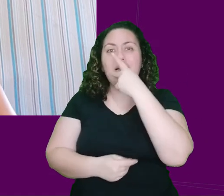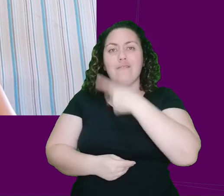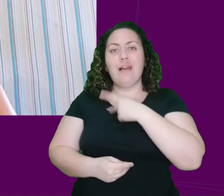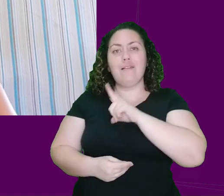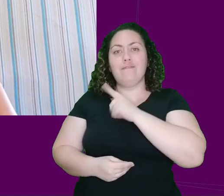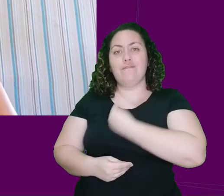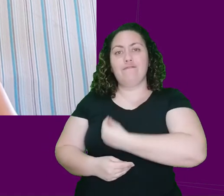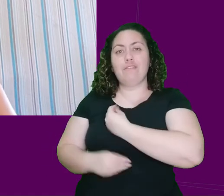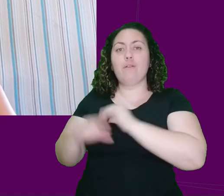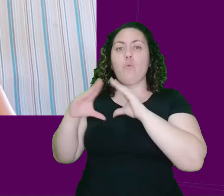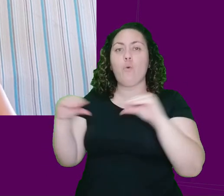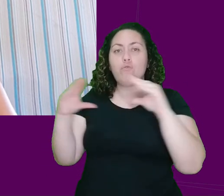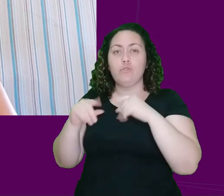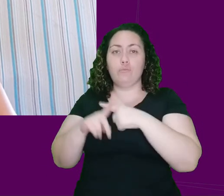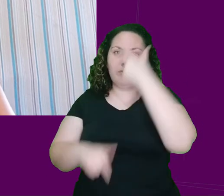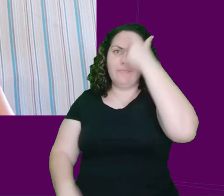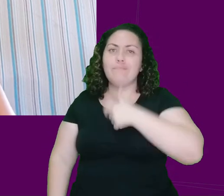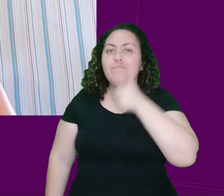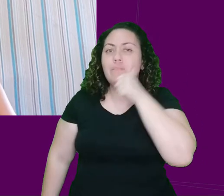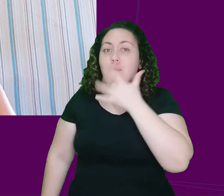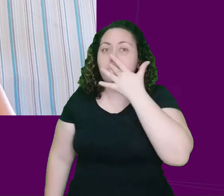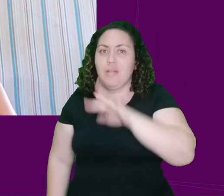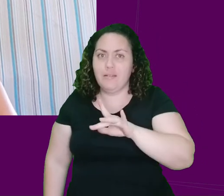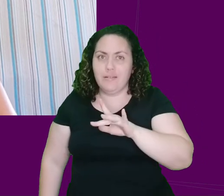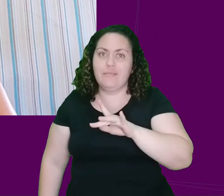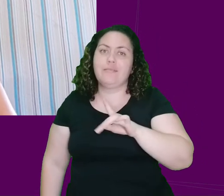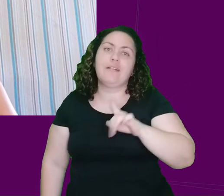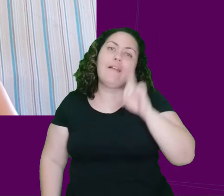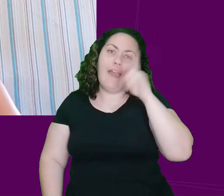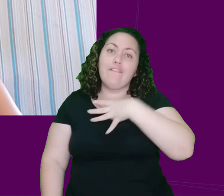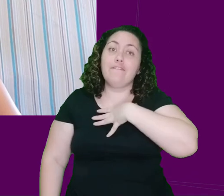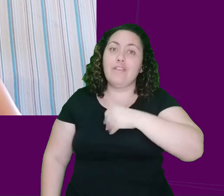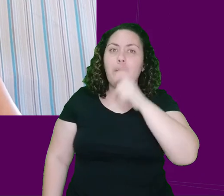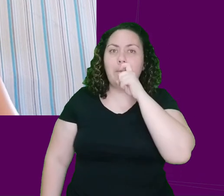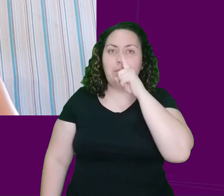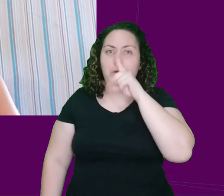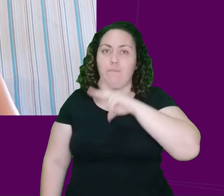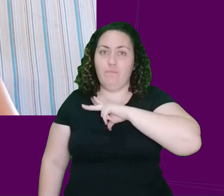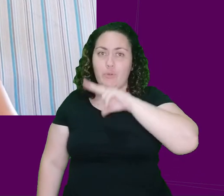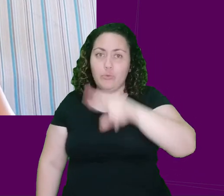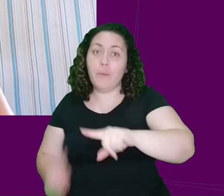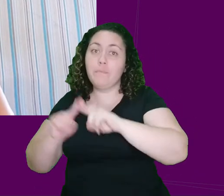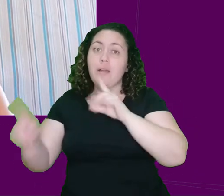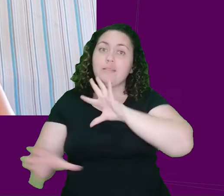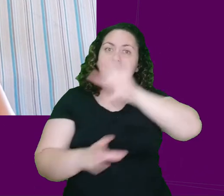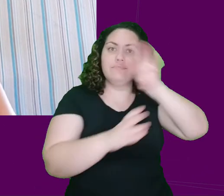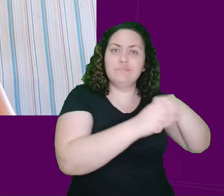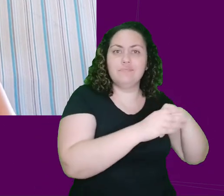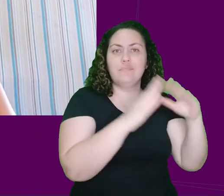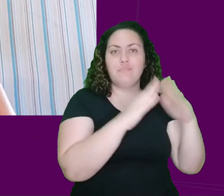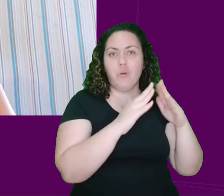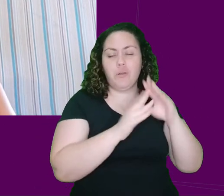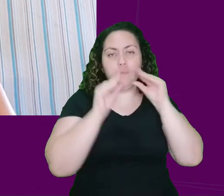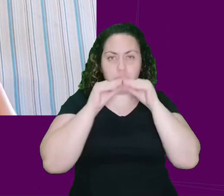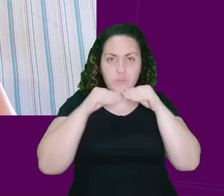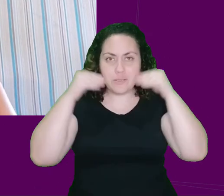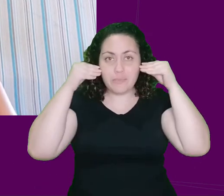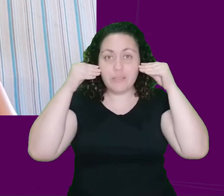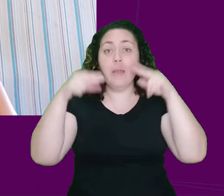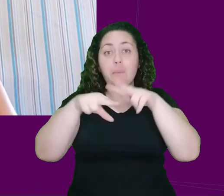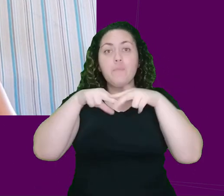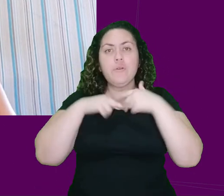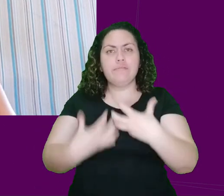Isabela, né? Enquanto menina branca, filha de colonos, que vivia em Moçambique. Ela se sente, então, bastante deslocada.